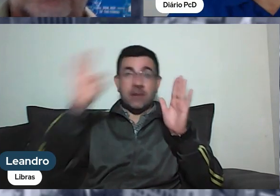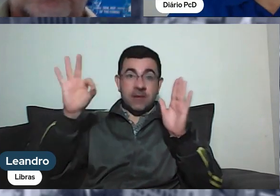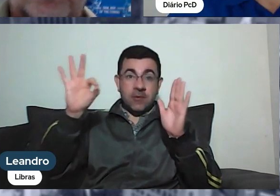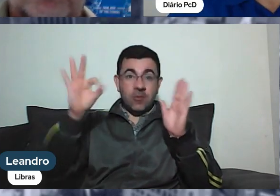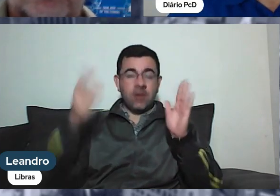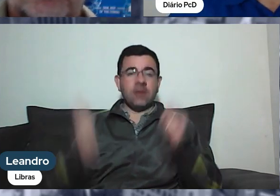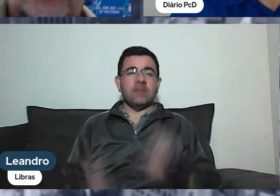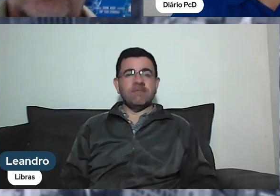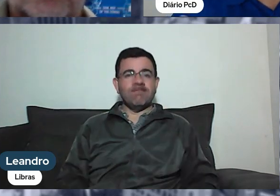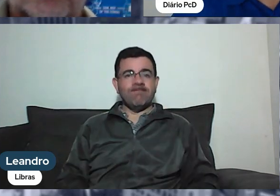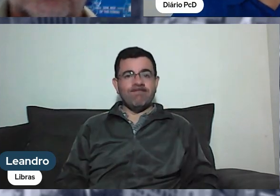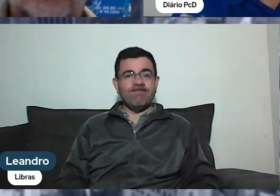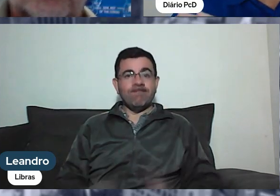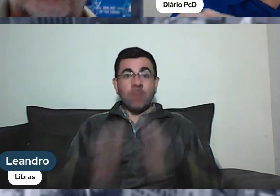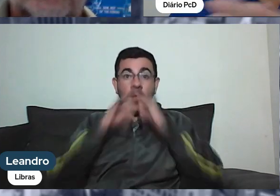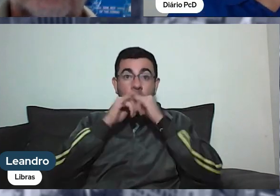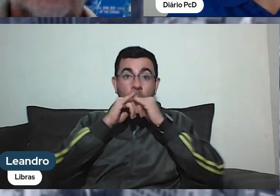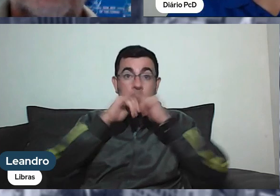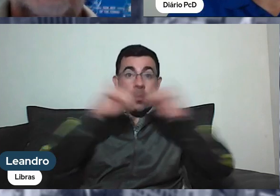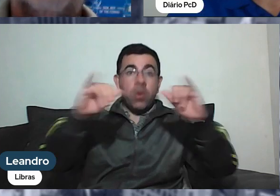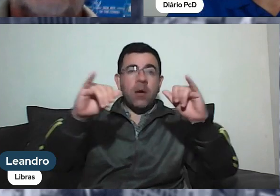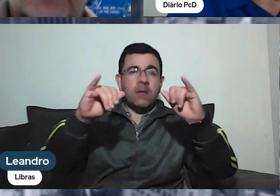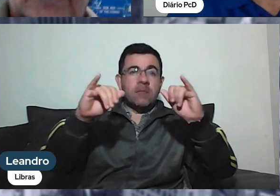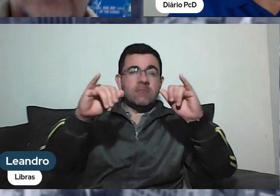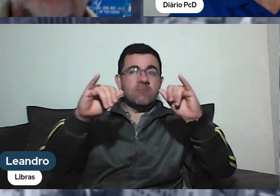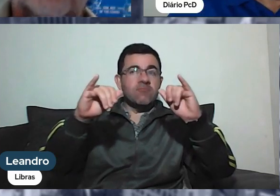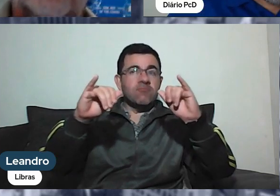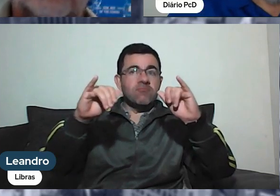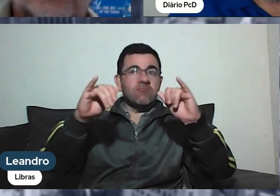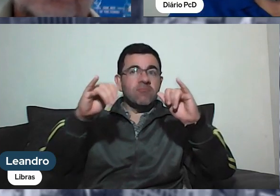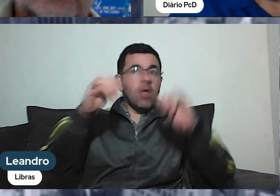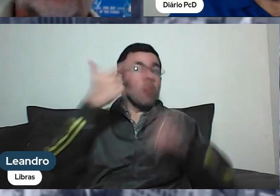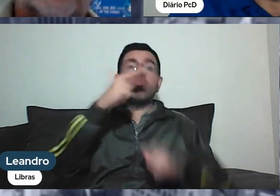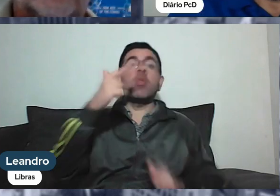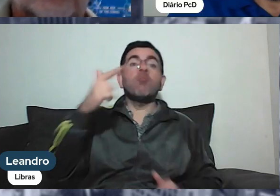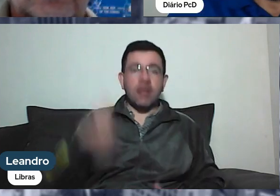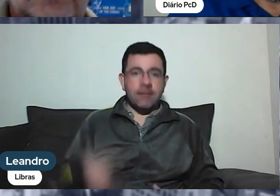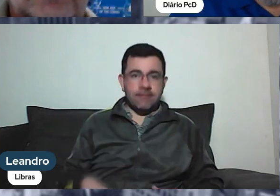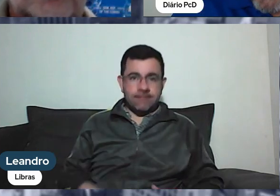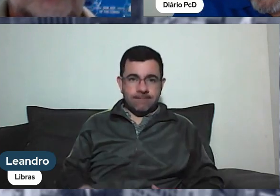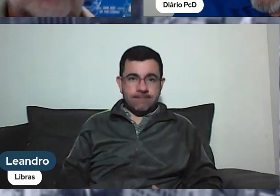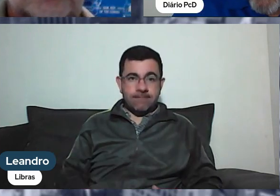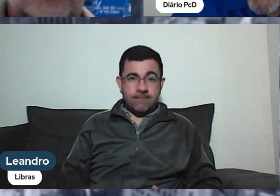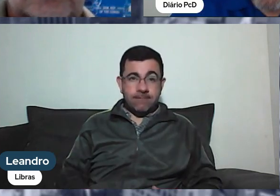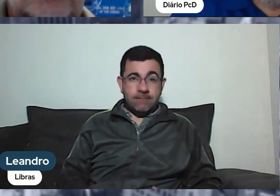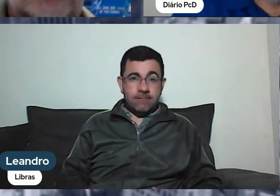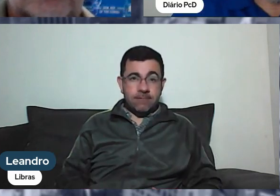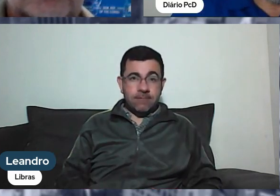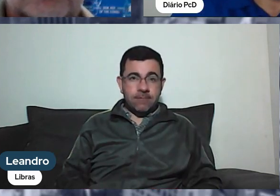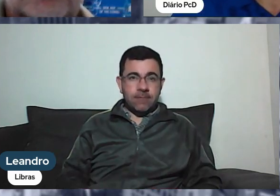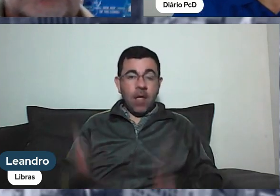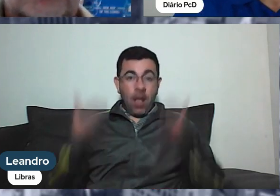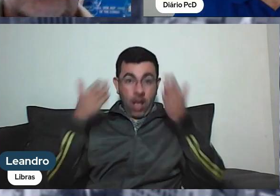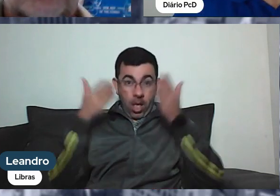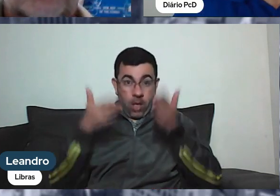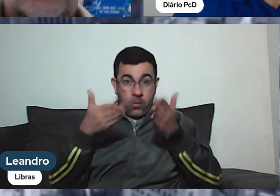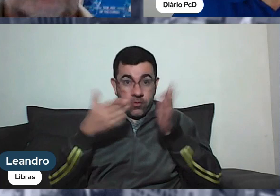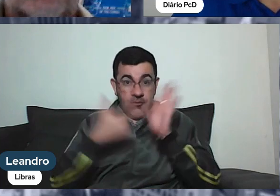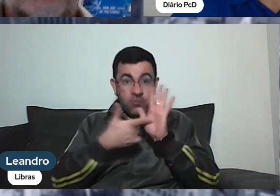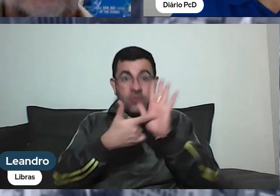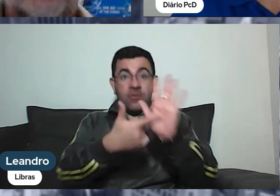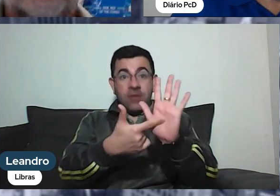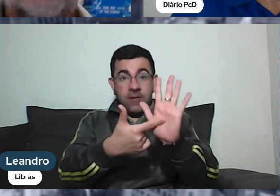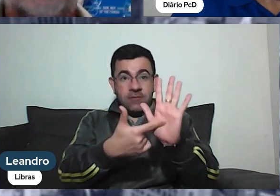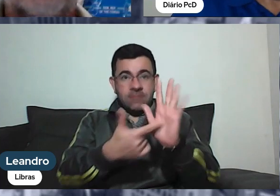É uma informação que nós não tínhamos em nenhum momento. Está sendo apresentada agora. isso